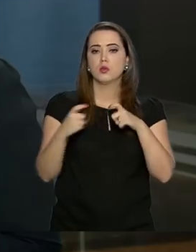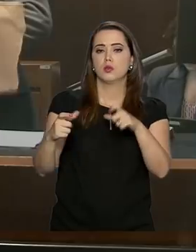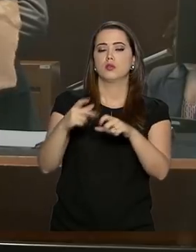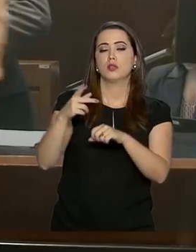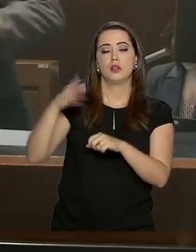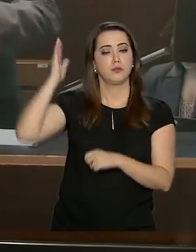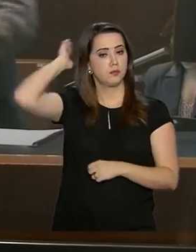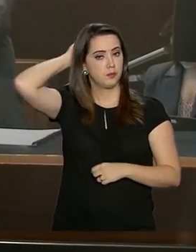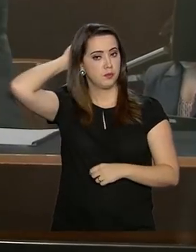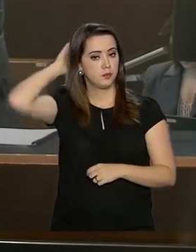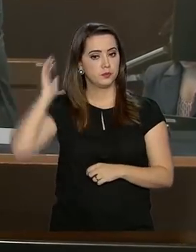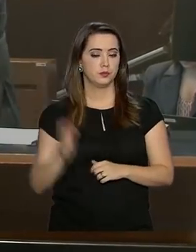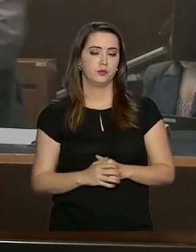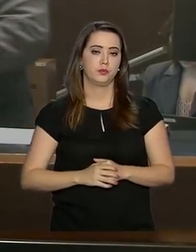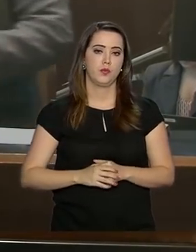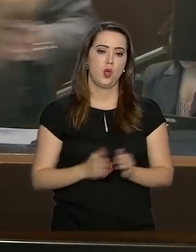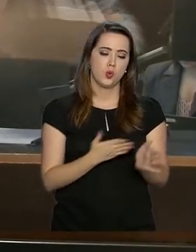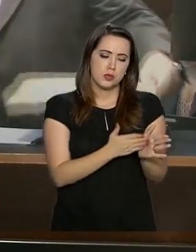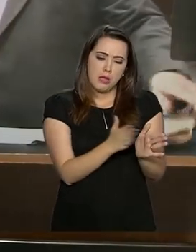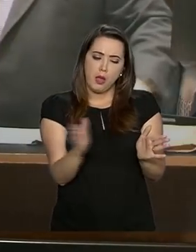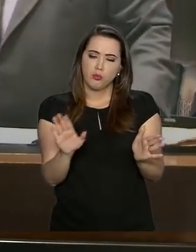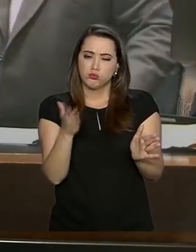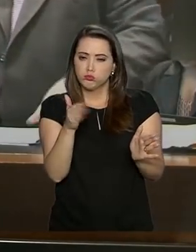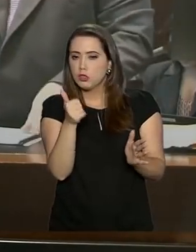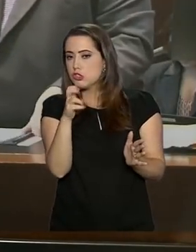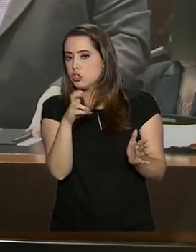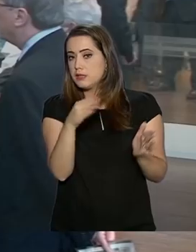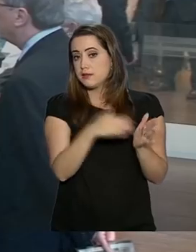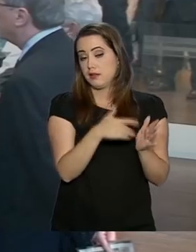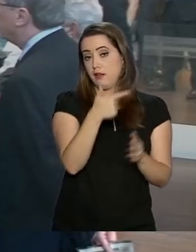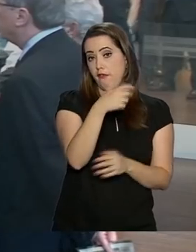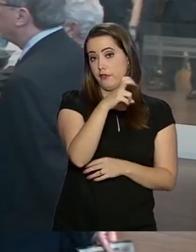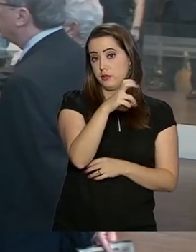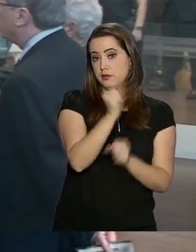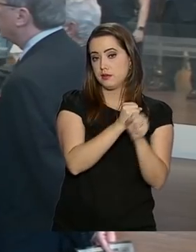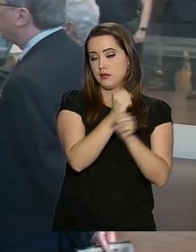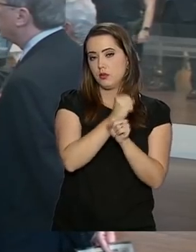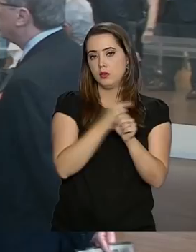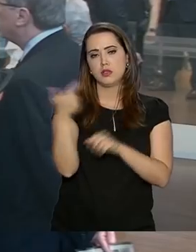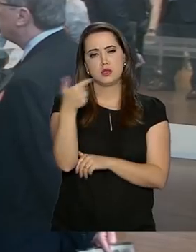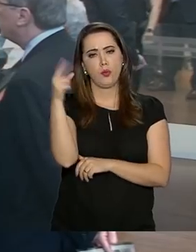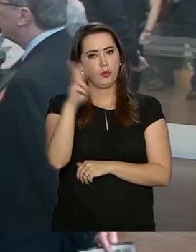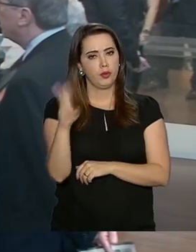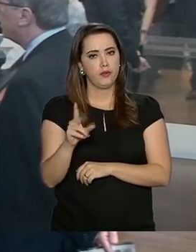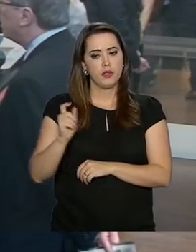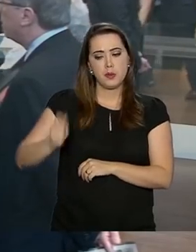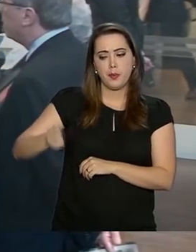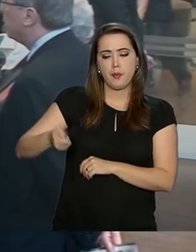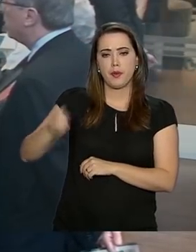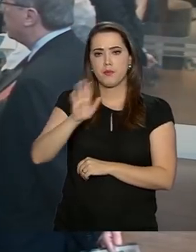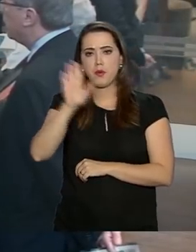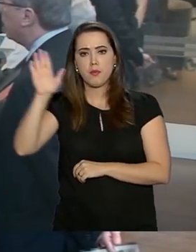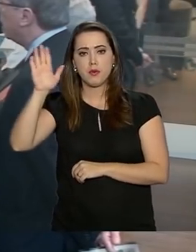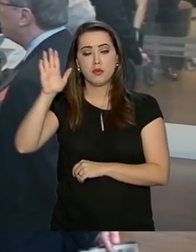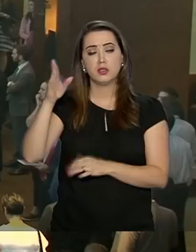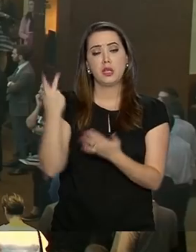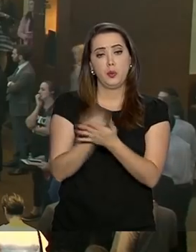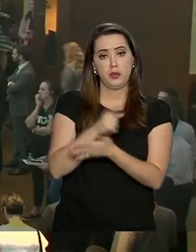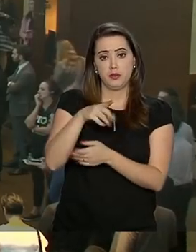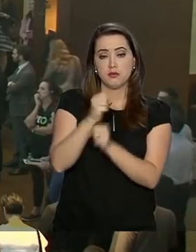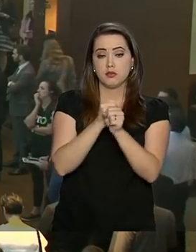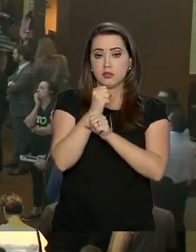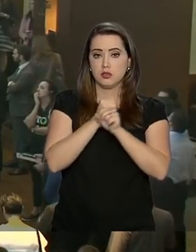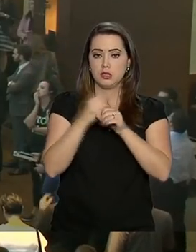do Pará. Os prazos de arrendamento variam de 15 a 25 anos. Este é o segundo leilão de portos realizado pelo governo este ano.